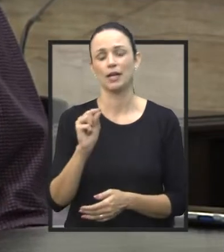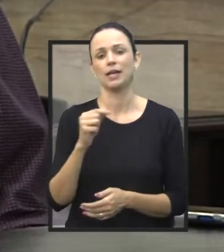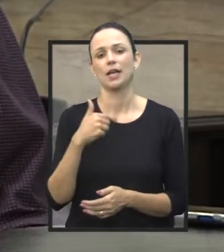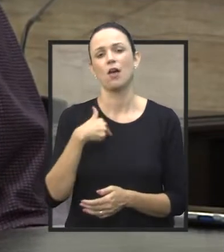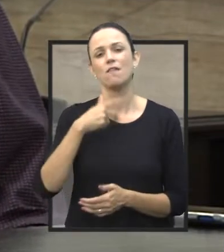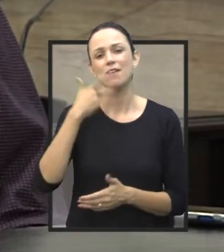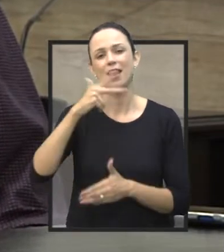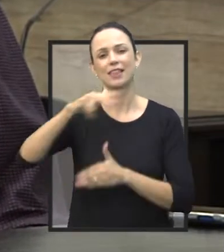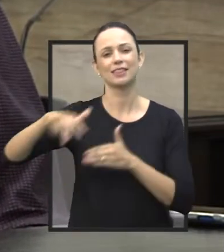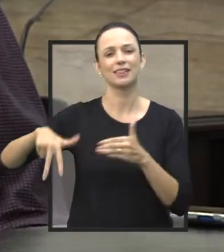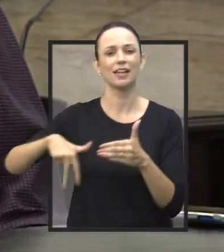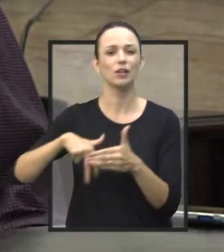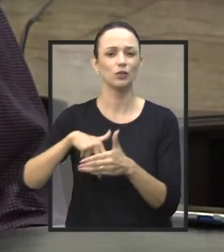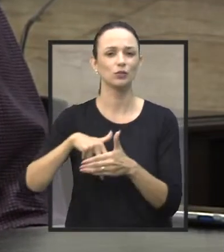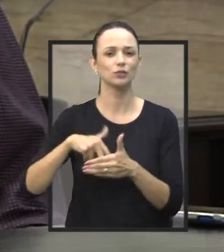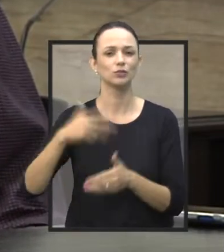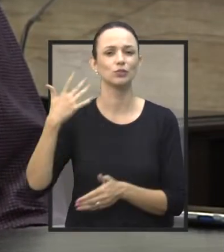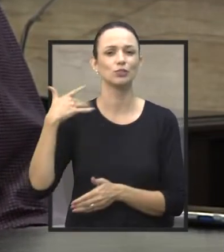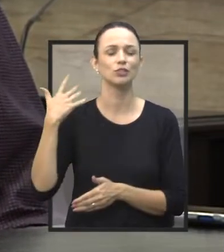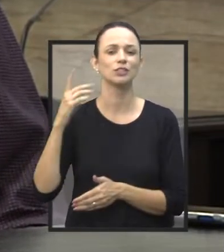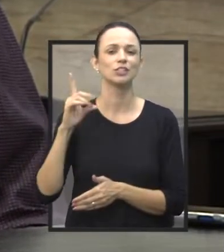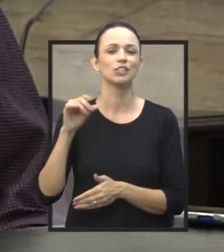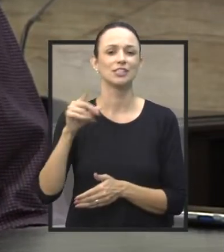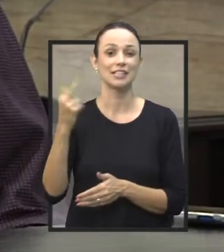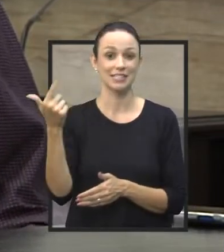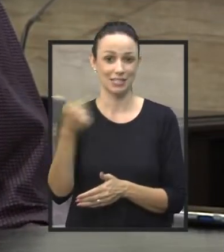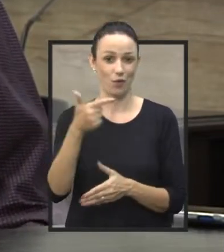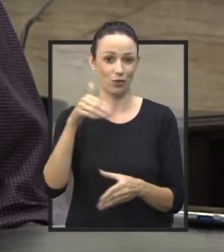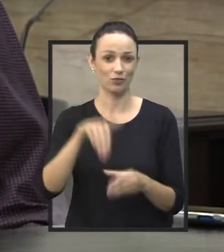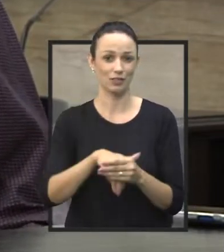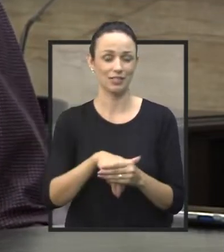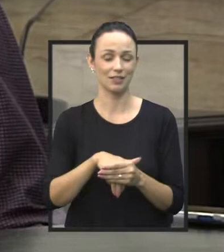tribuna no dia dessa segunda votação,